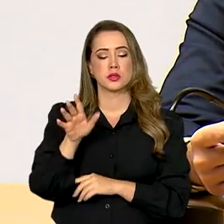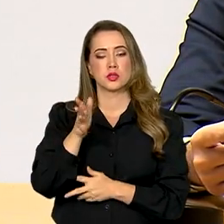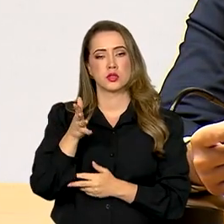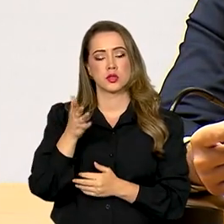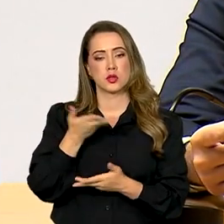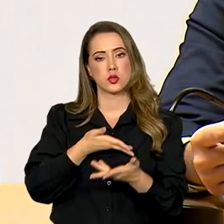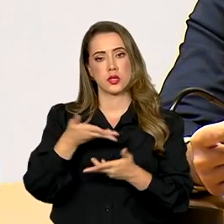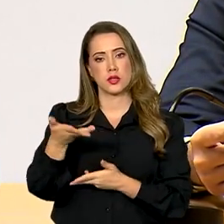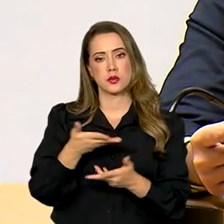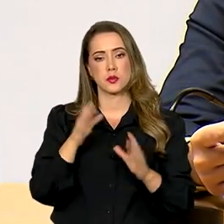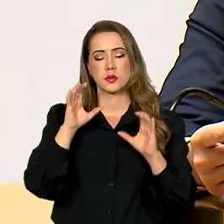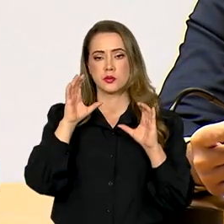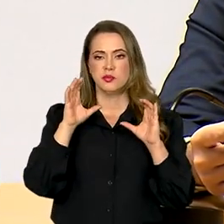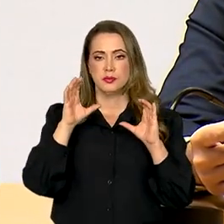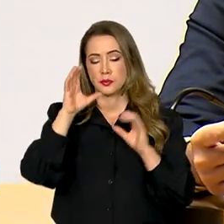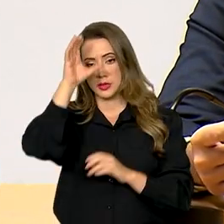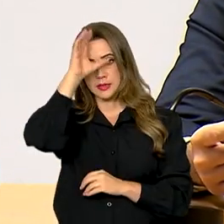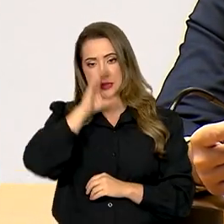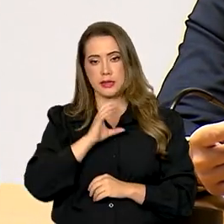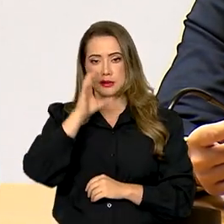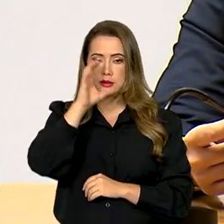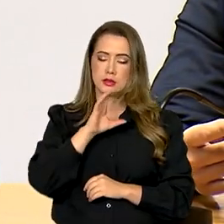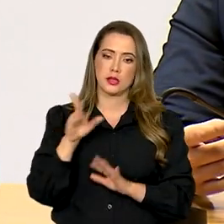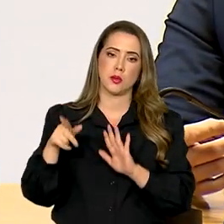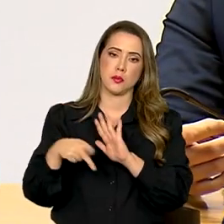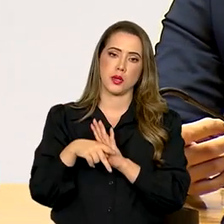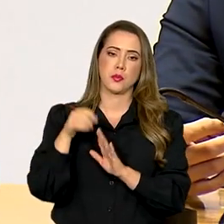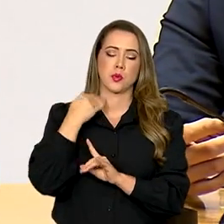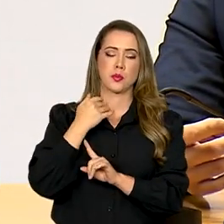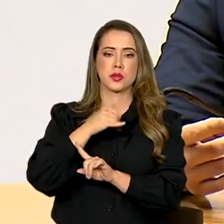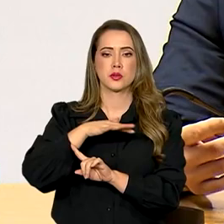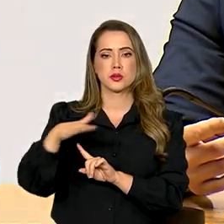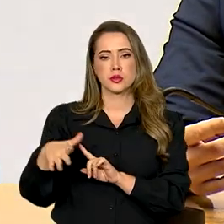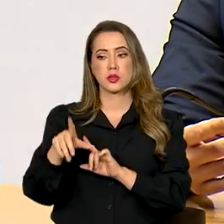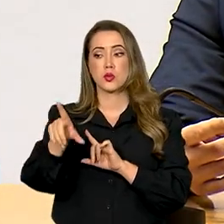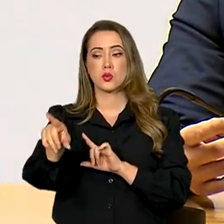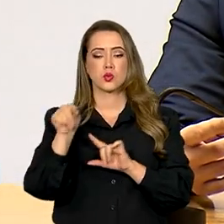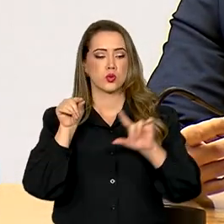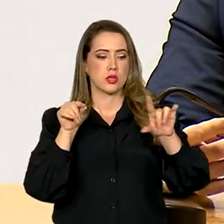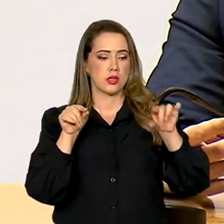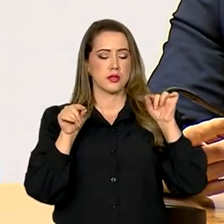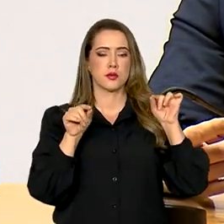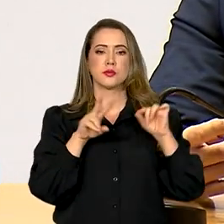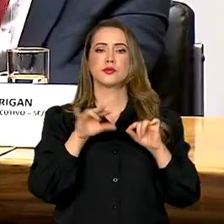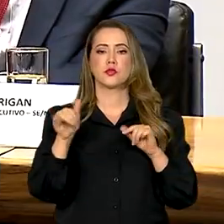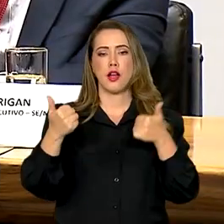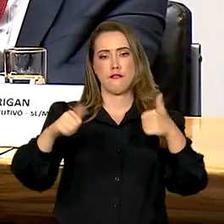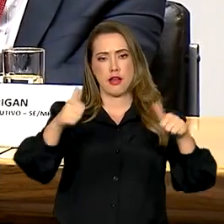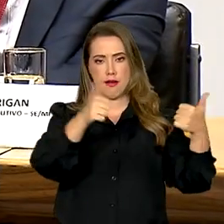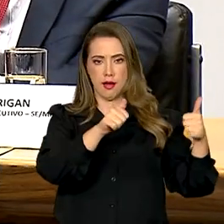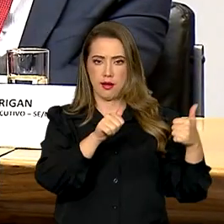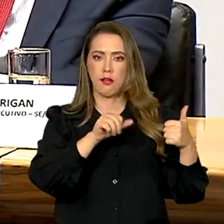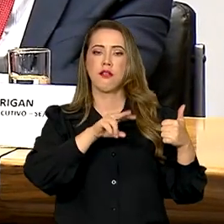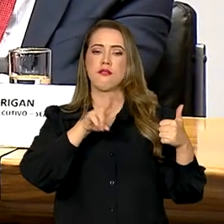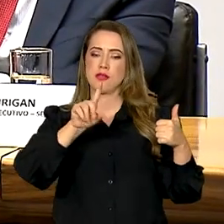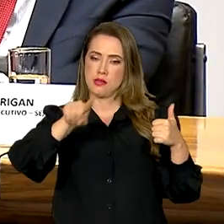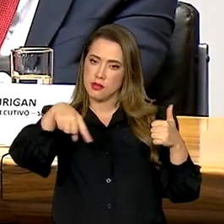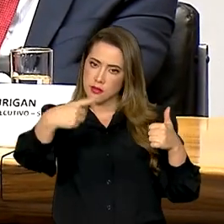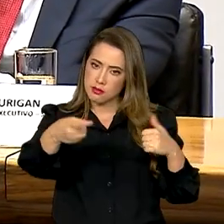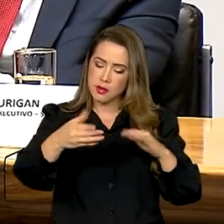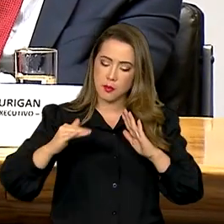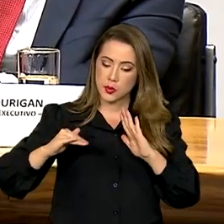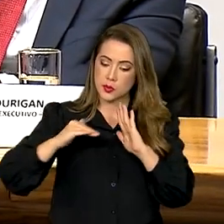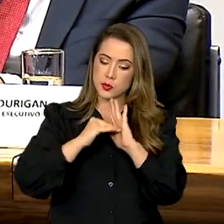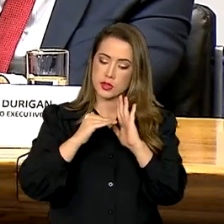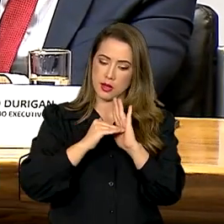Cidadania e Supervisão de Conduta do Banco Central. Os indicados ainda serão analisados pelo plenário do Senado